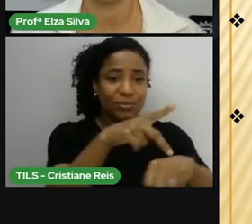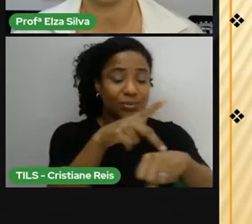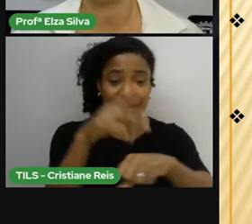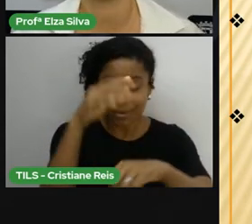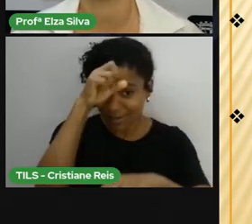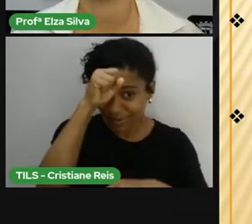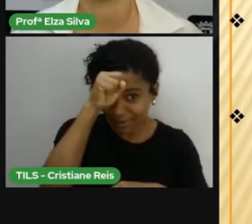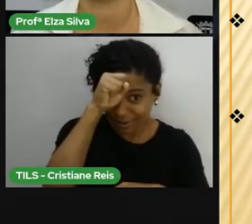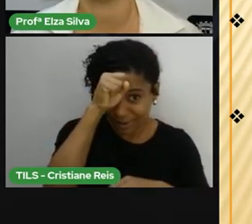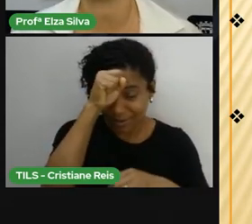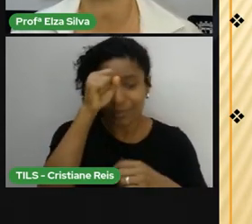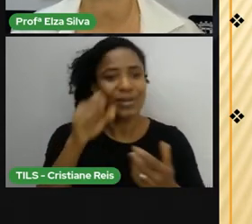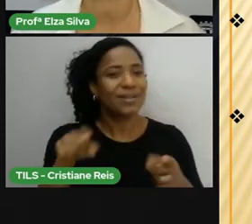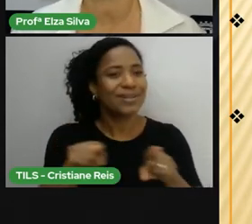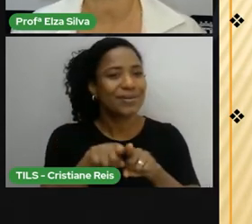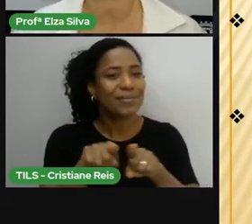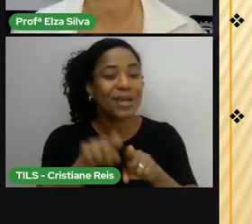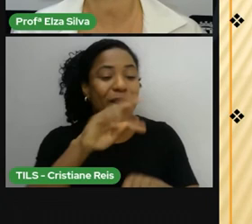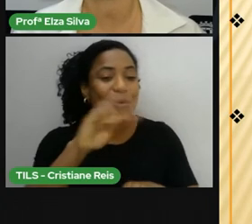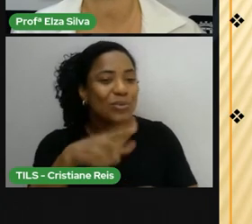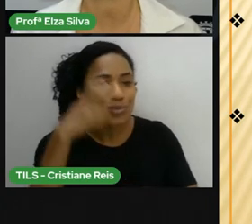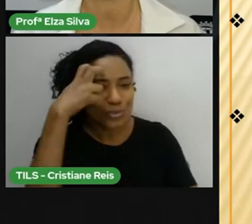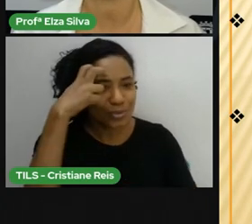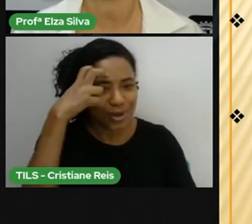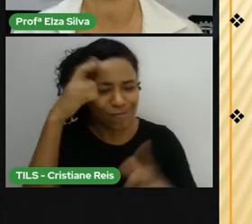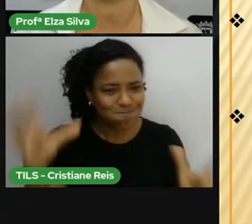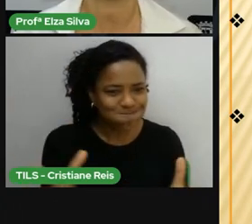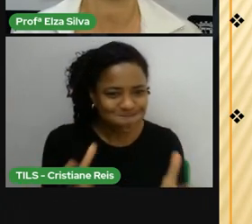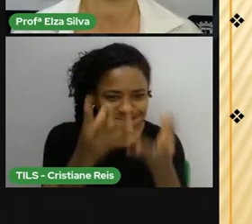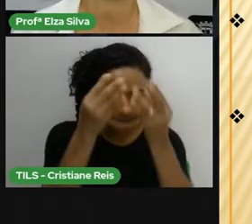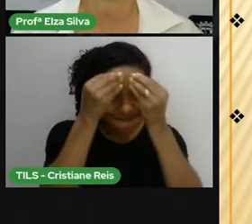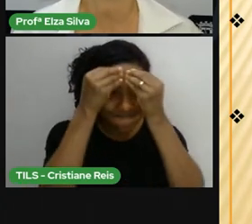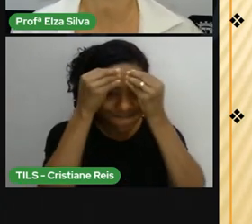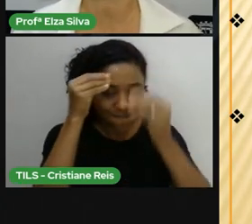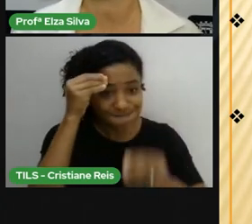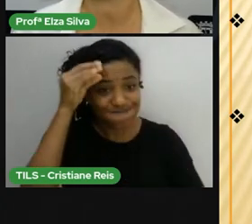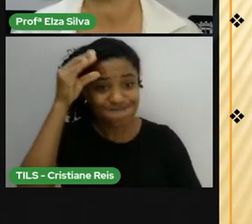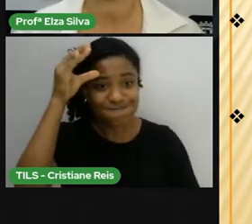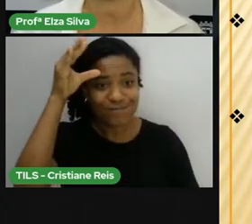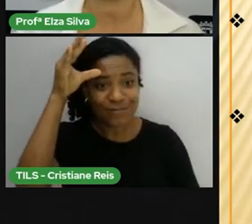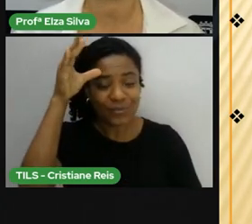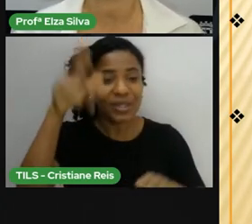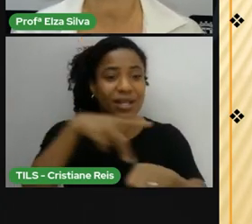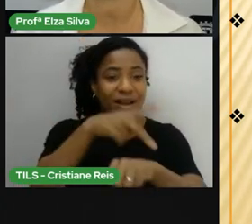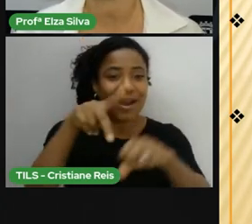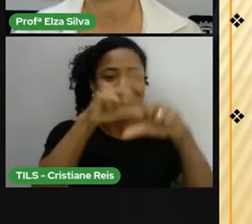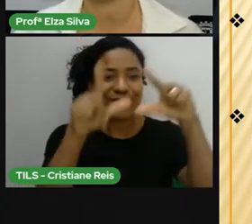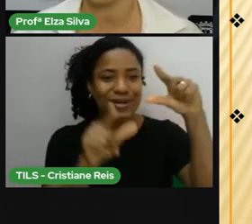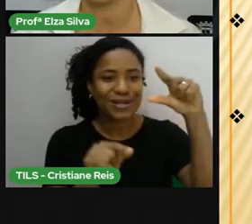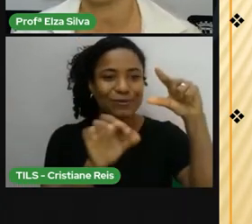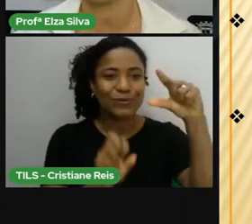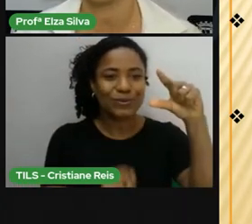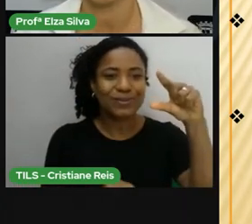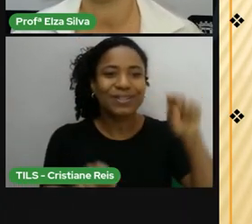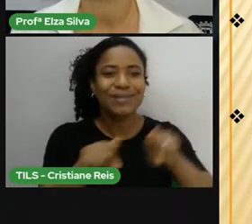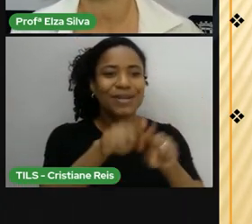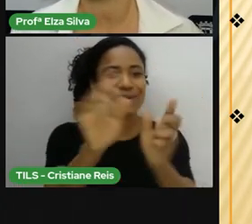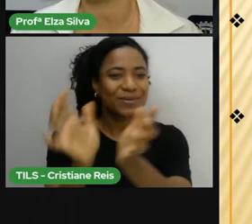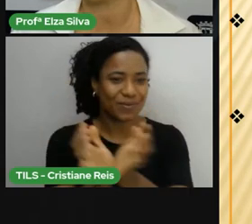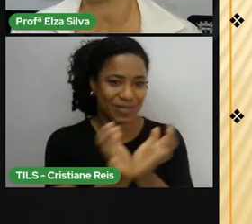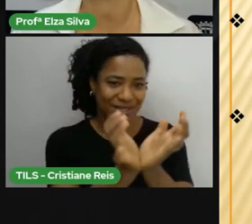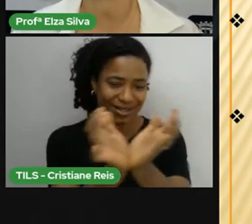Enriquecemos Nos culturalmente Ao conhecermos Um pouco mais Sobre a África do Sul E as comunidades Kenianas